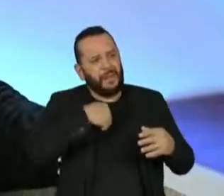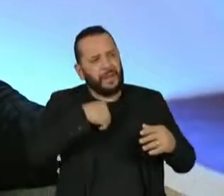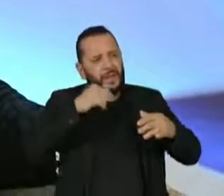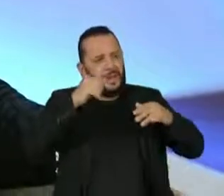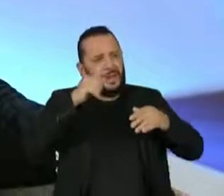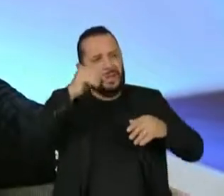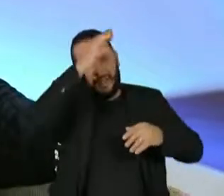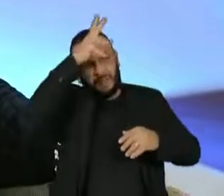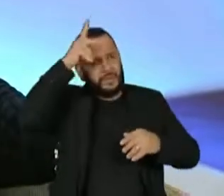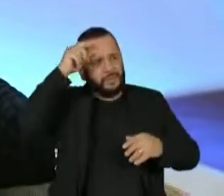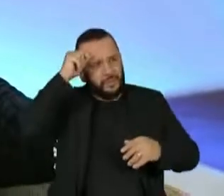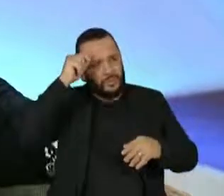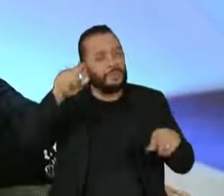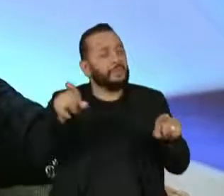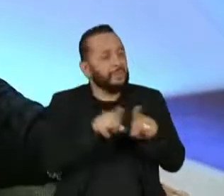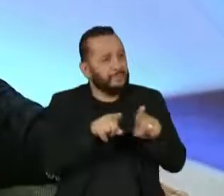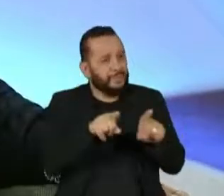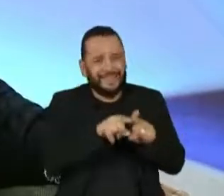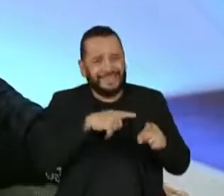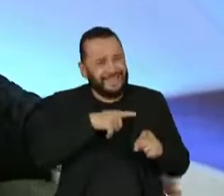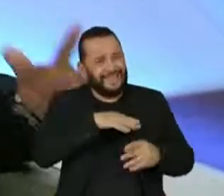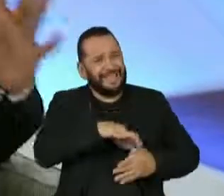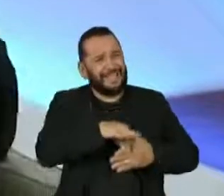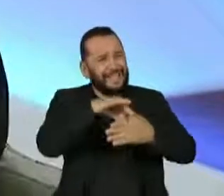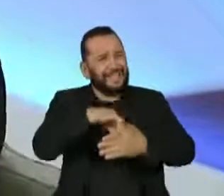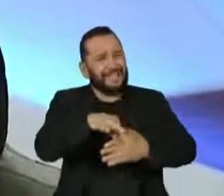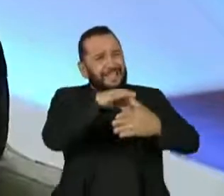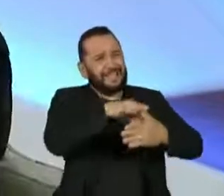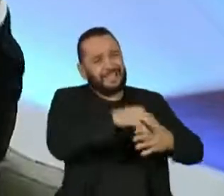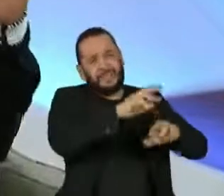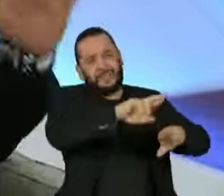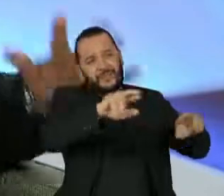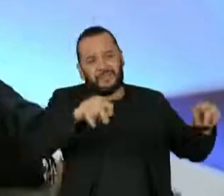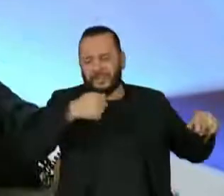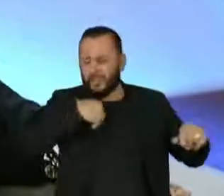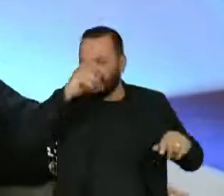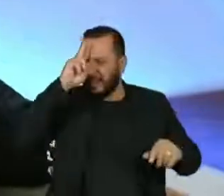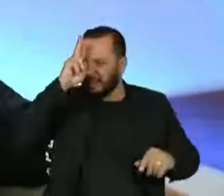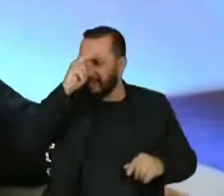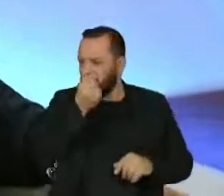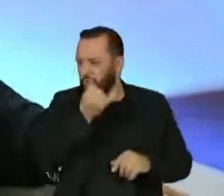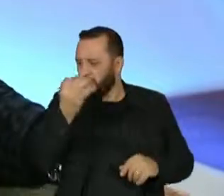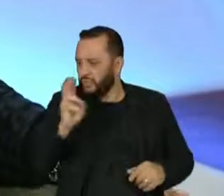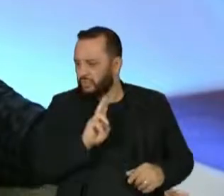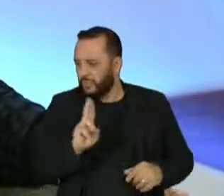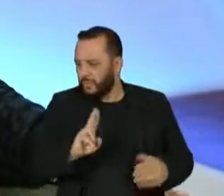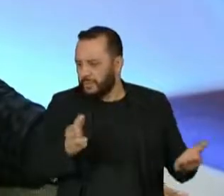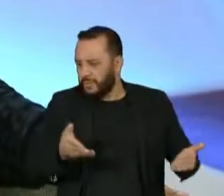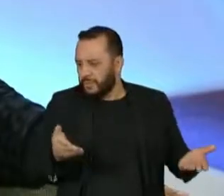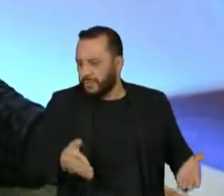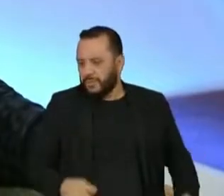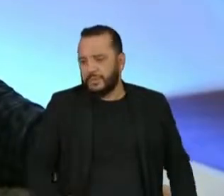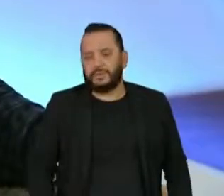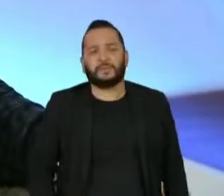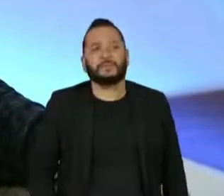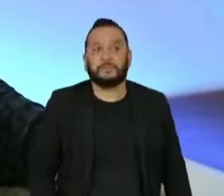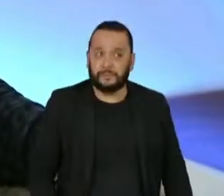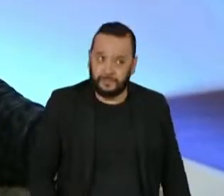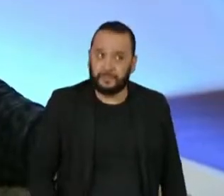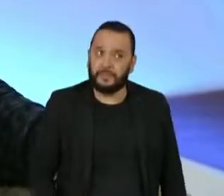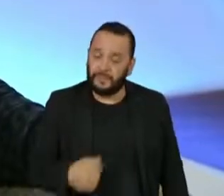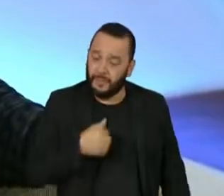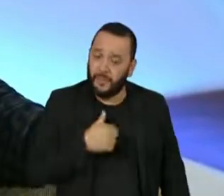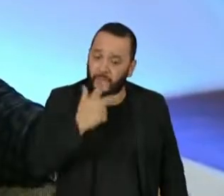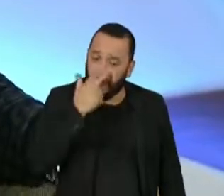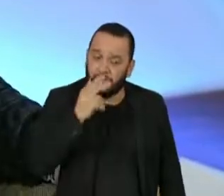lideranças que a gente espera e tantos outros também. Isso só para lembrar alguns nomes aqui, que a gente